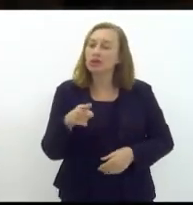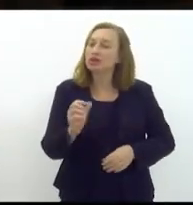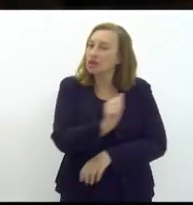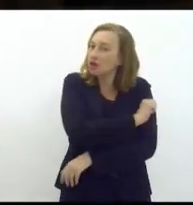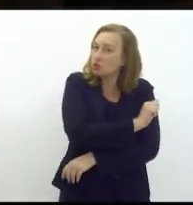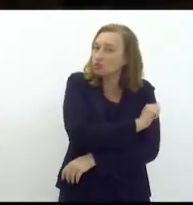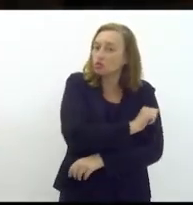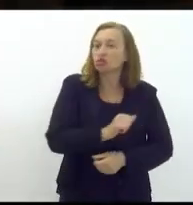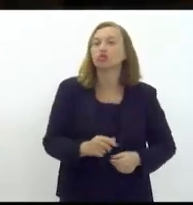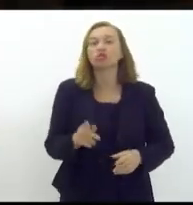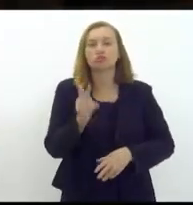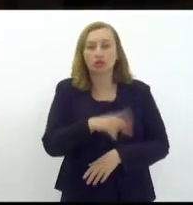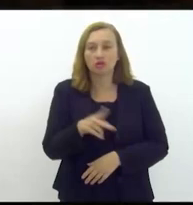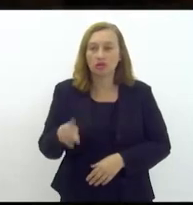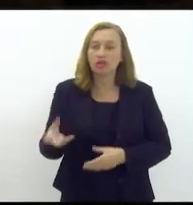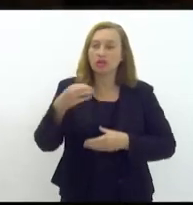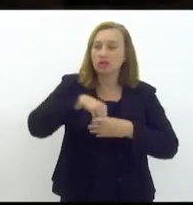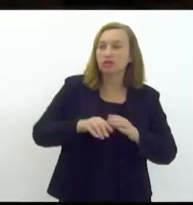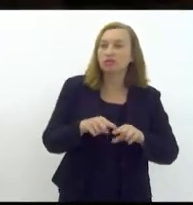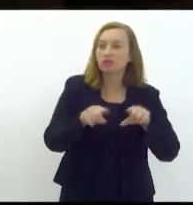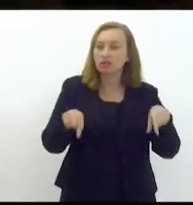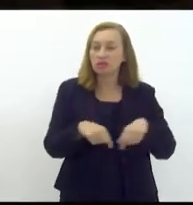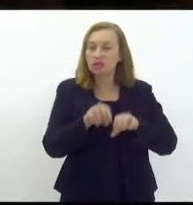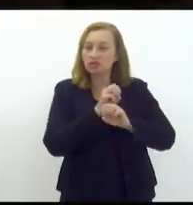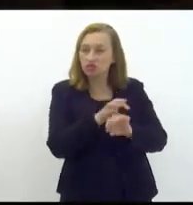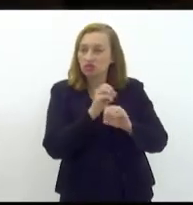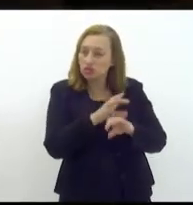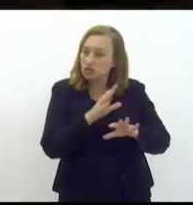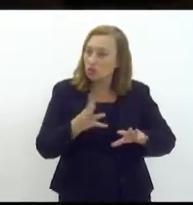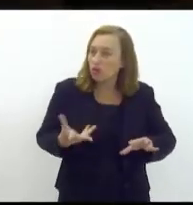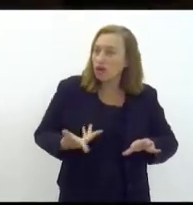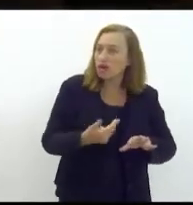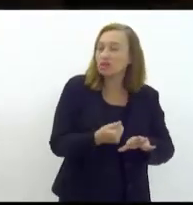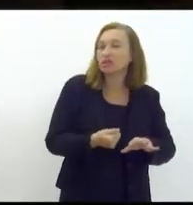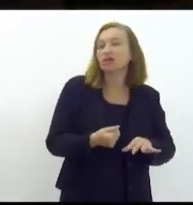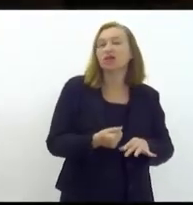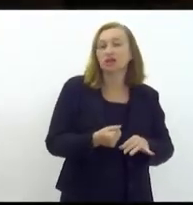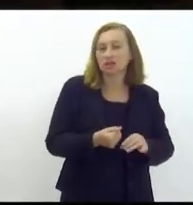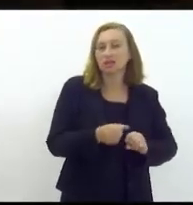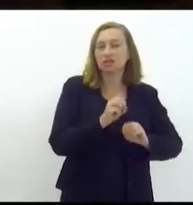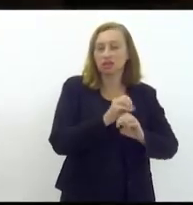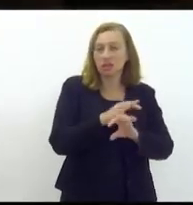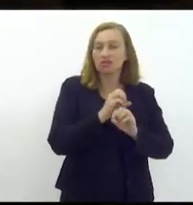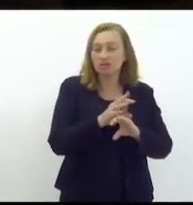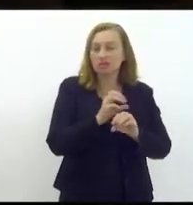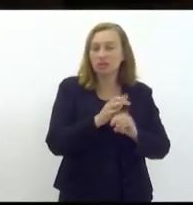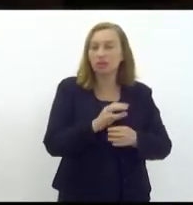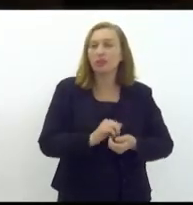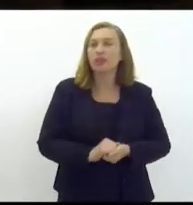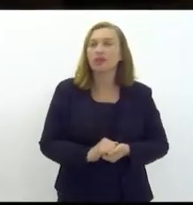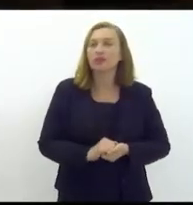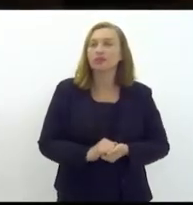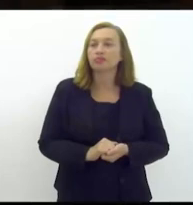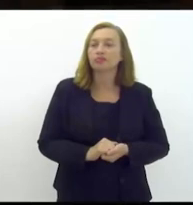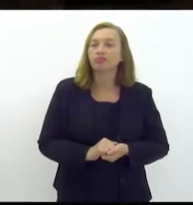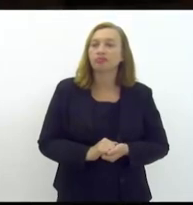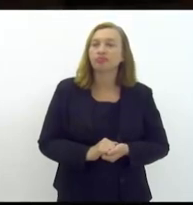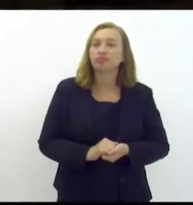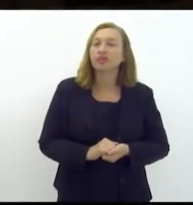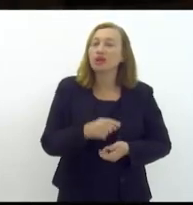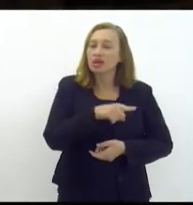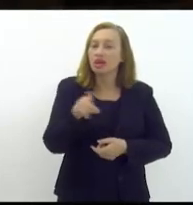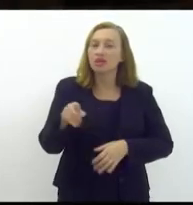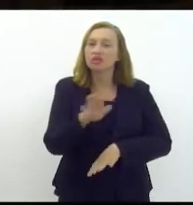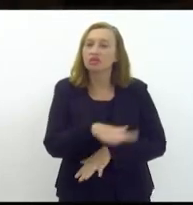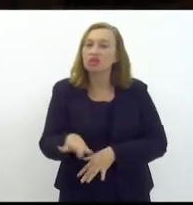e para esses professores dentro de sala de aula condições de dar aula e condições de que essas